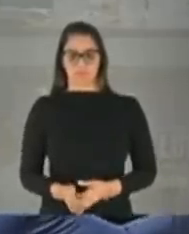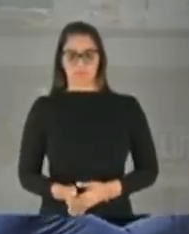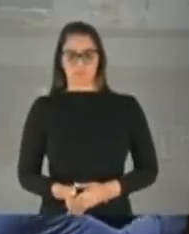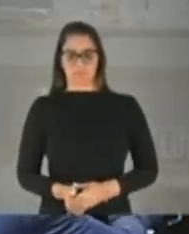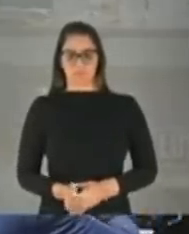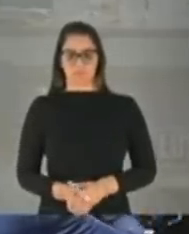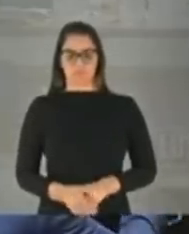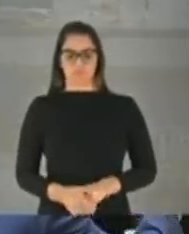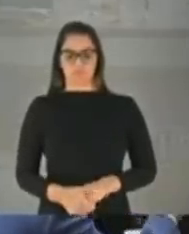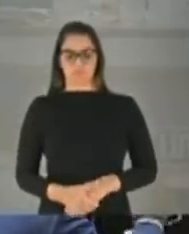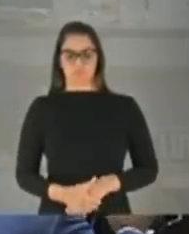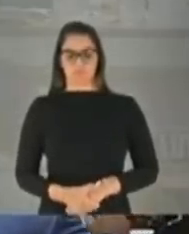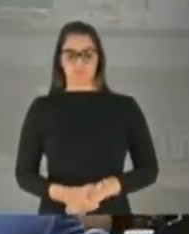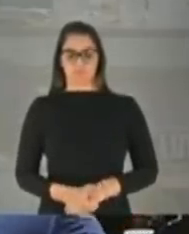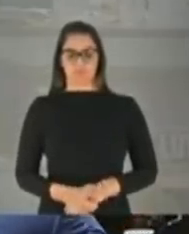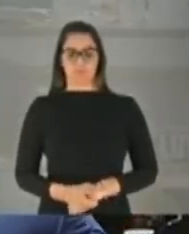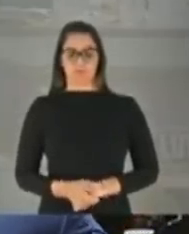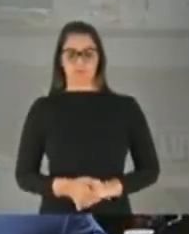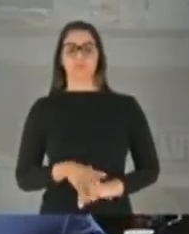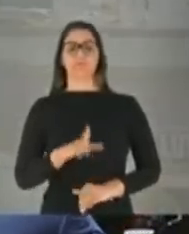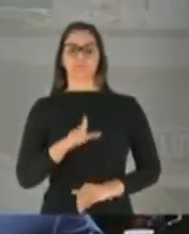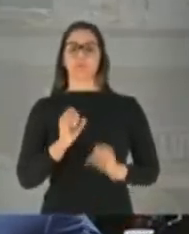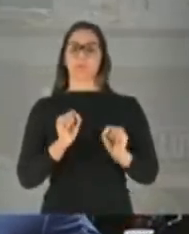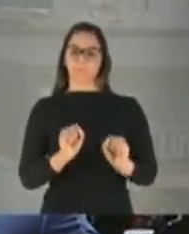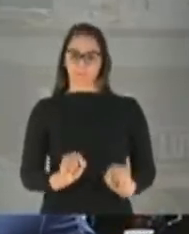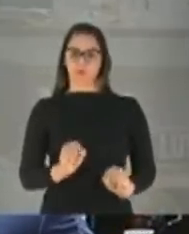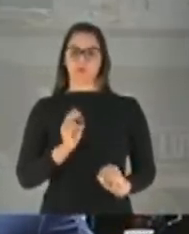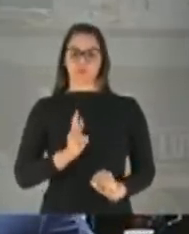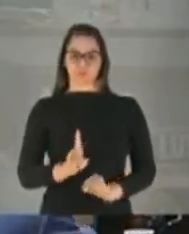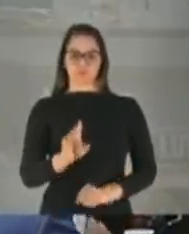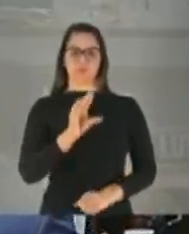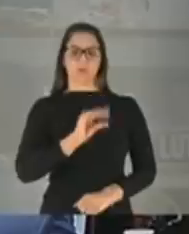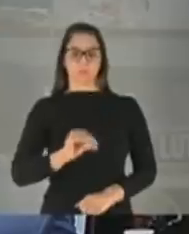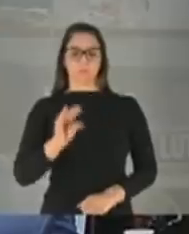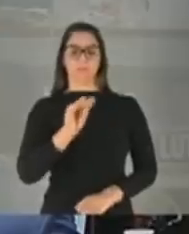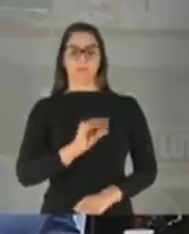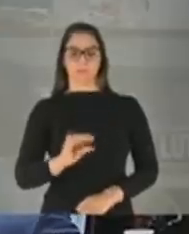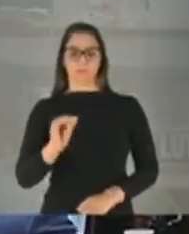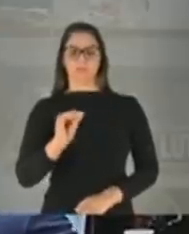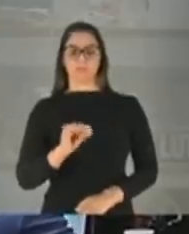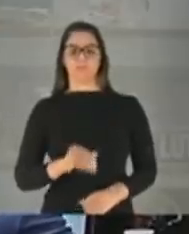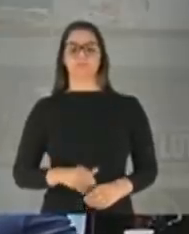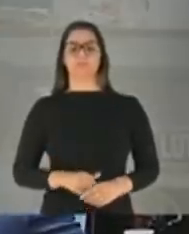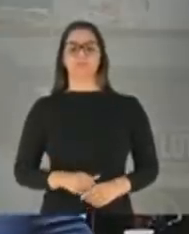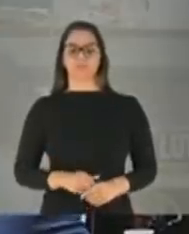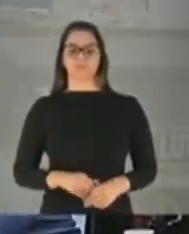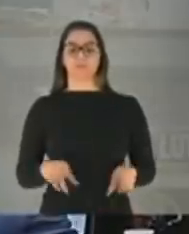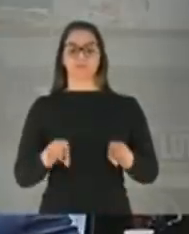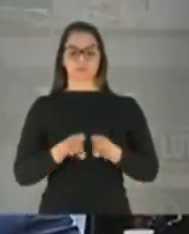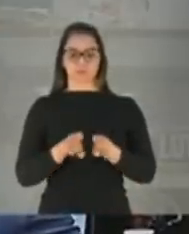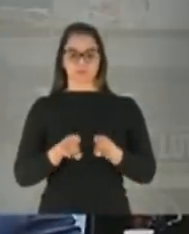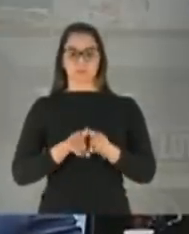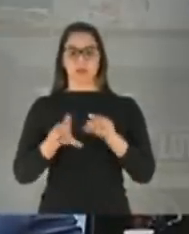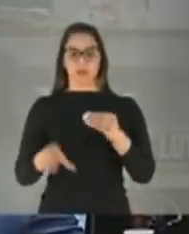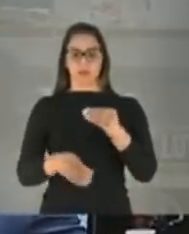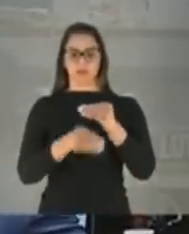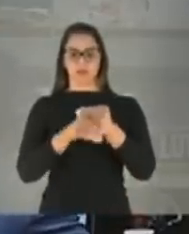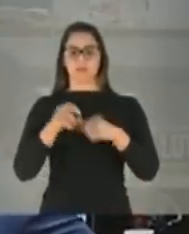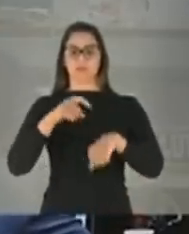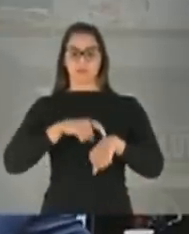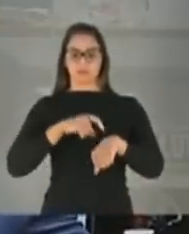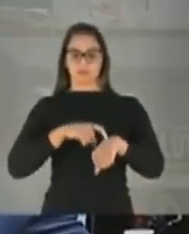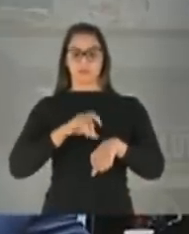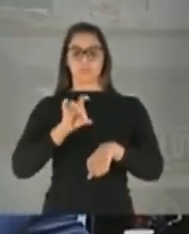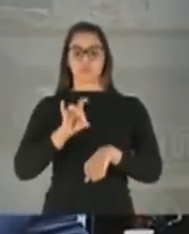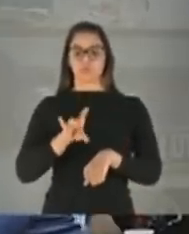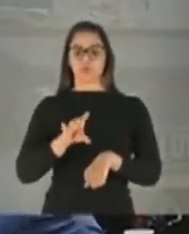momento dele ele vai falar. assegurada, está não só assegurada a vossa palavra, como também acrescentaria ao tempo. Agradeço.